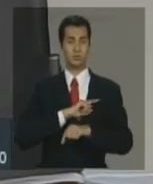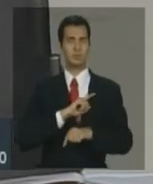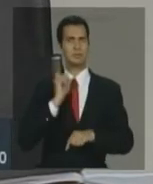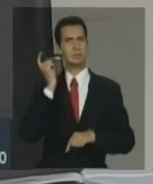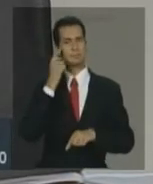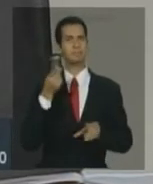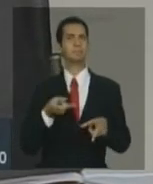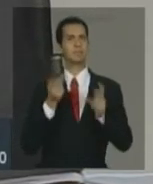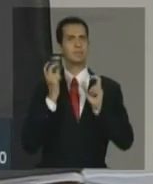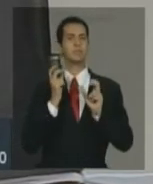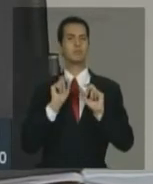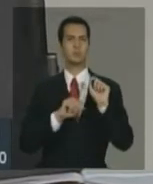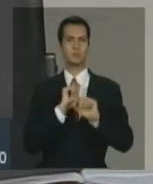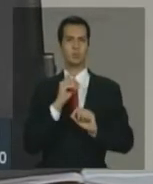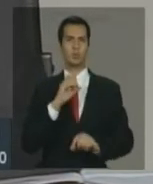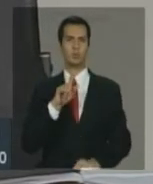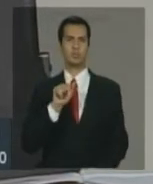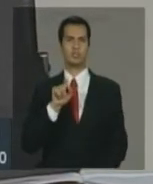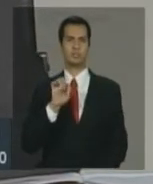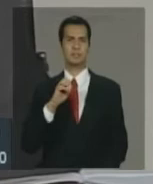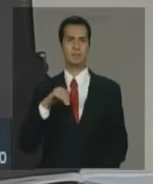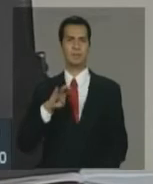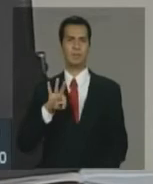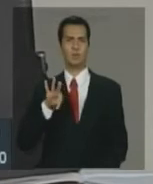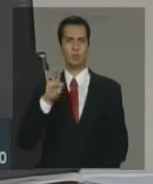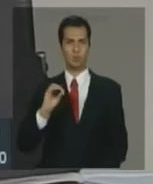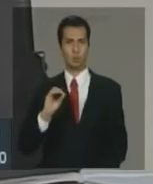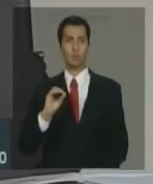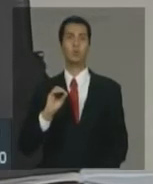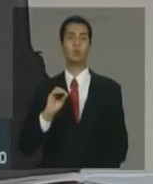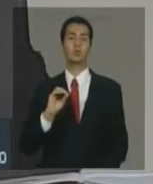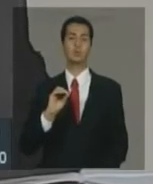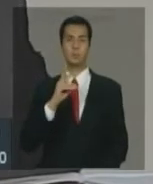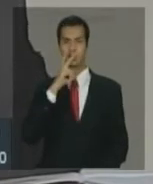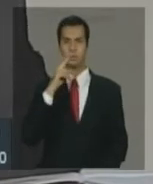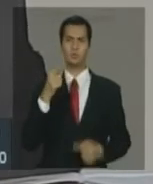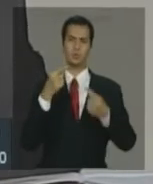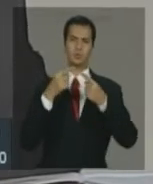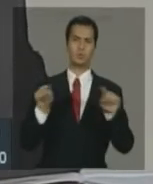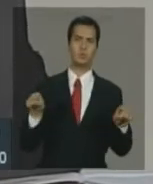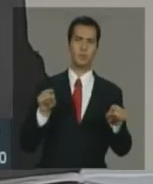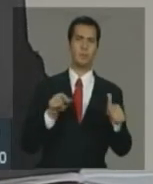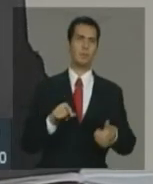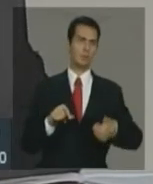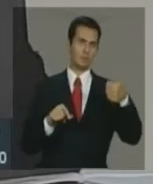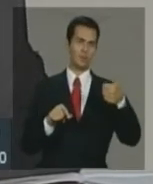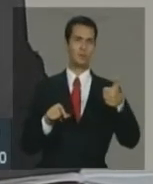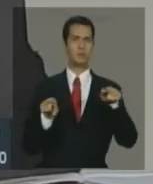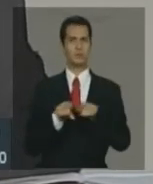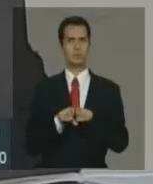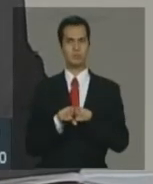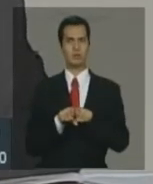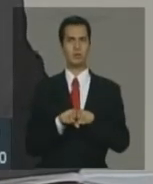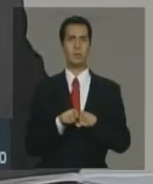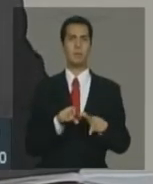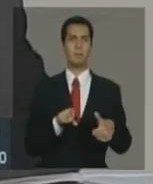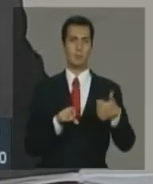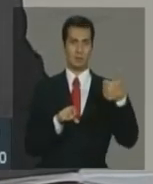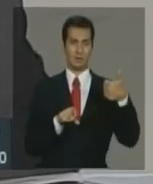sistema de contingenciamento que nós adotamos, contradição entre cumprir o primário e o investimento.